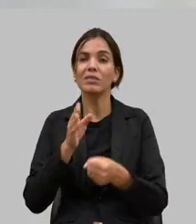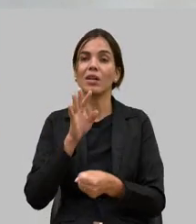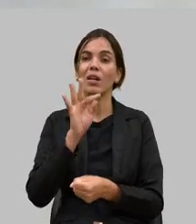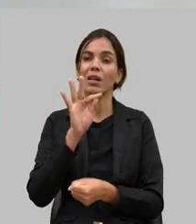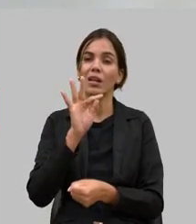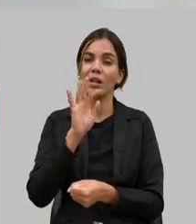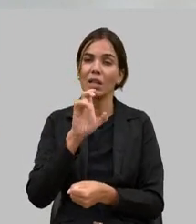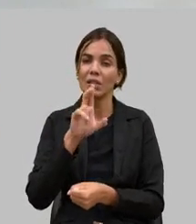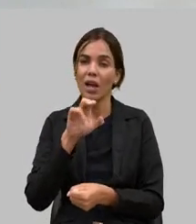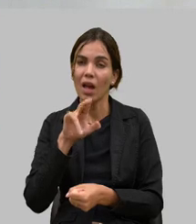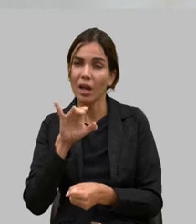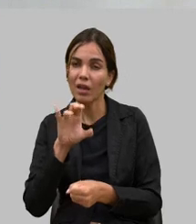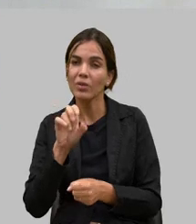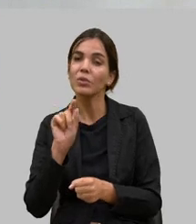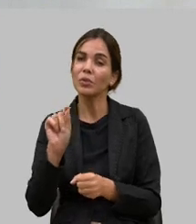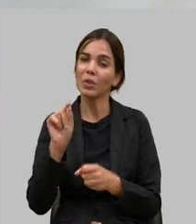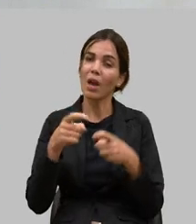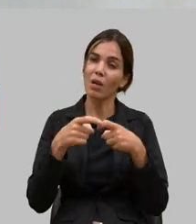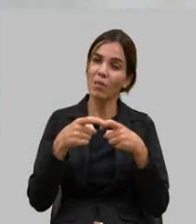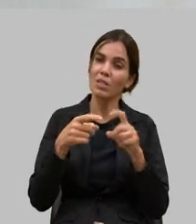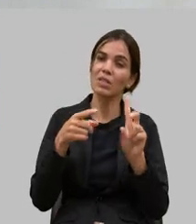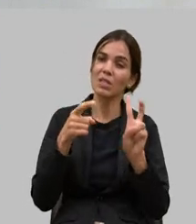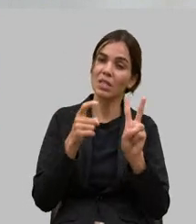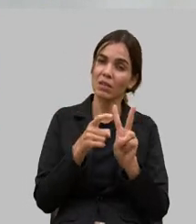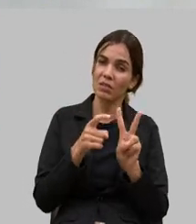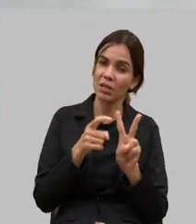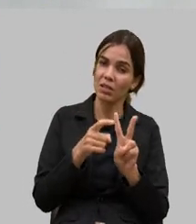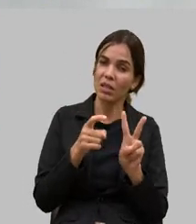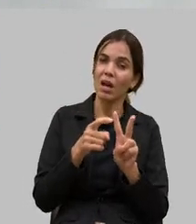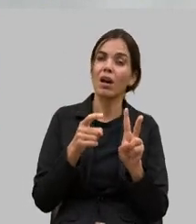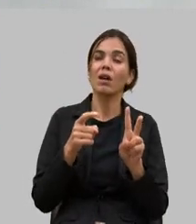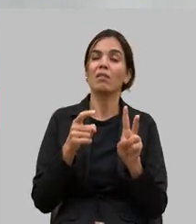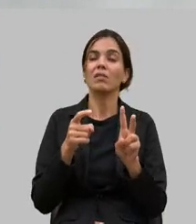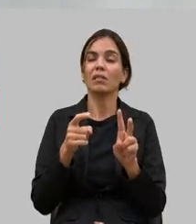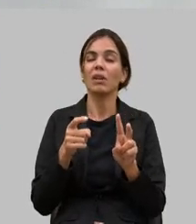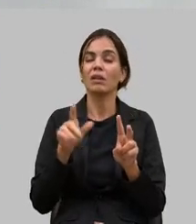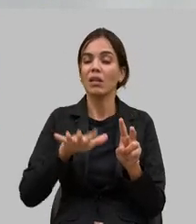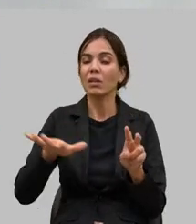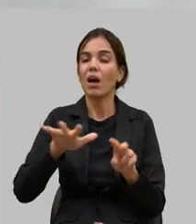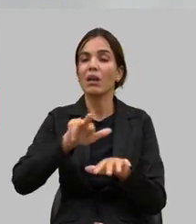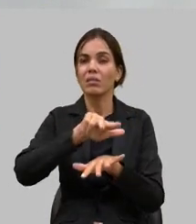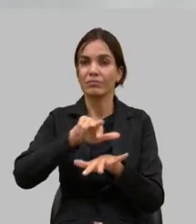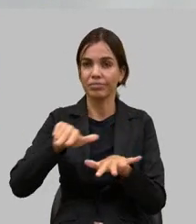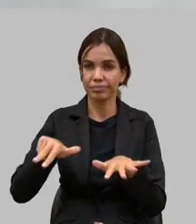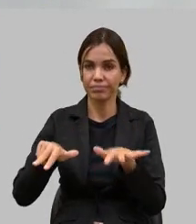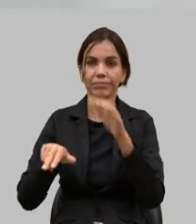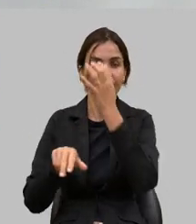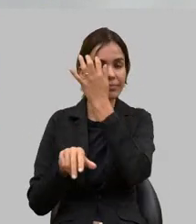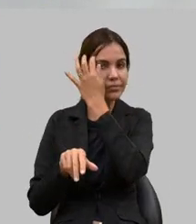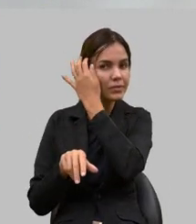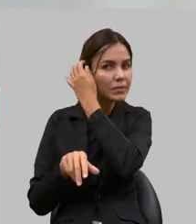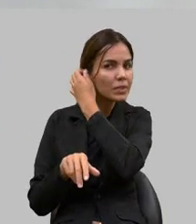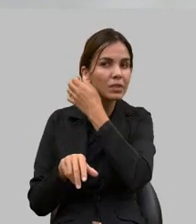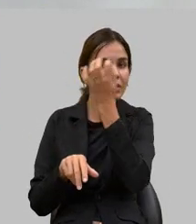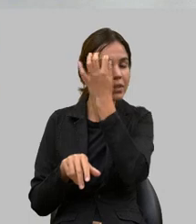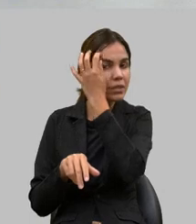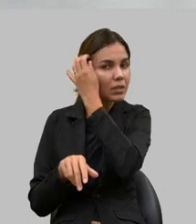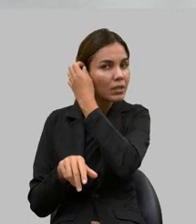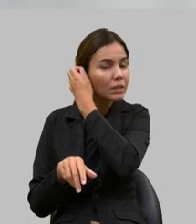a formação profissional e experiência nas áreas afins me oferece então eu queria deixar isso